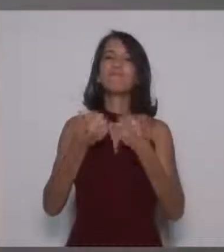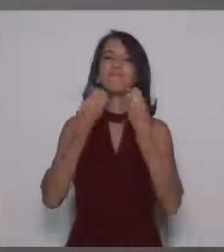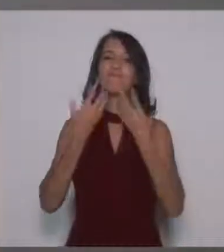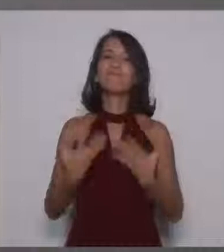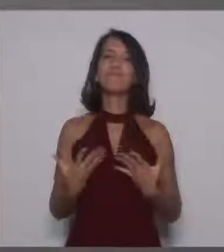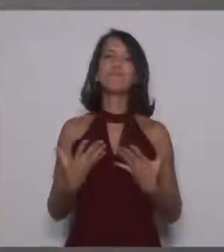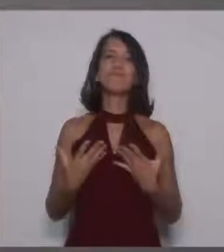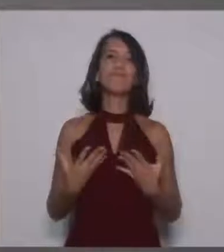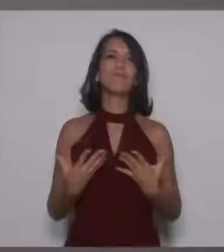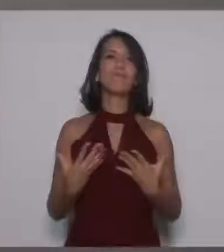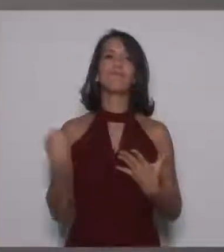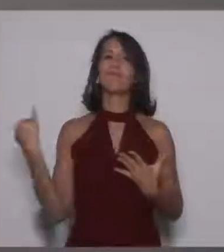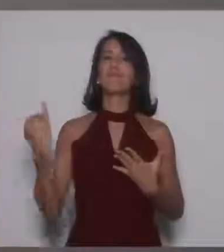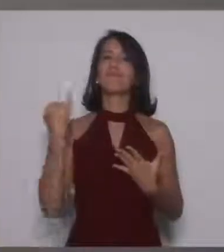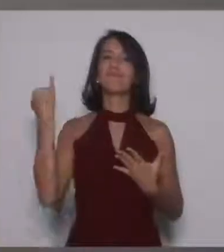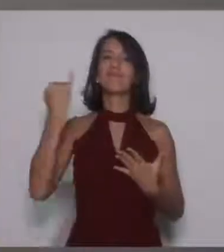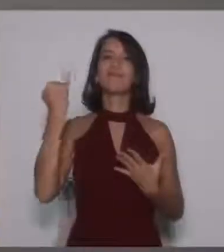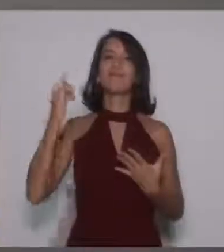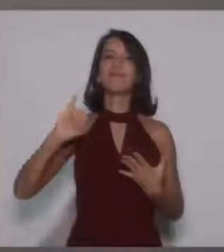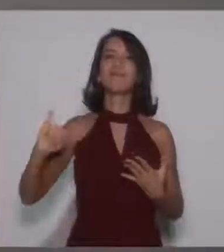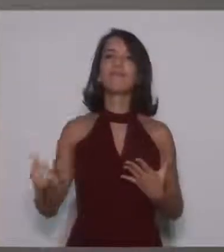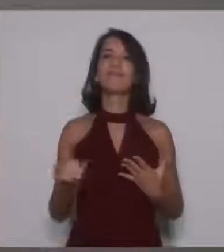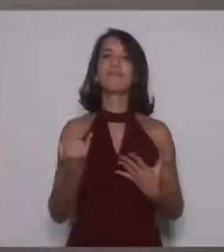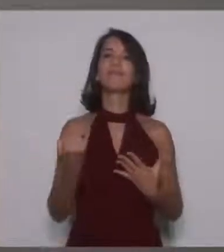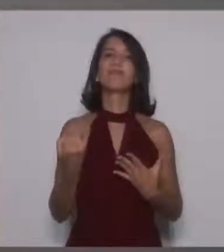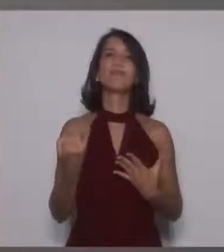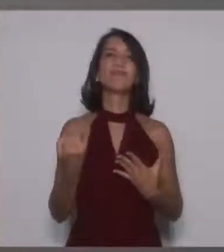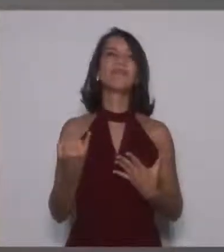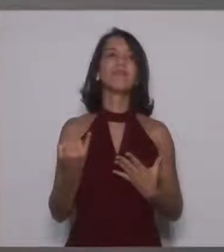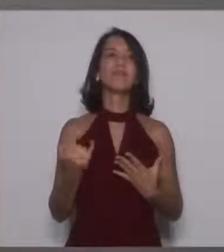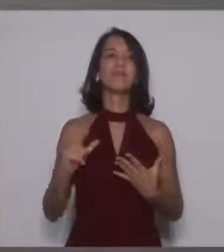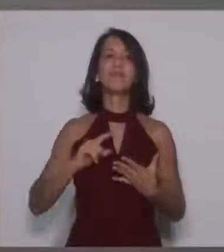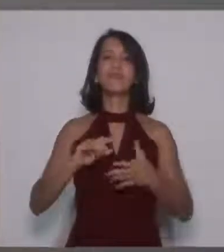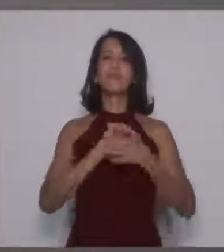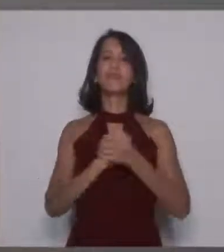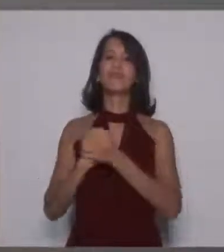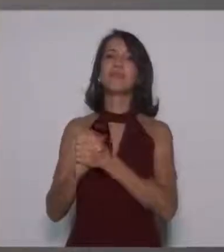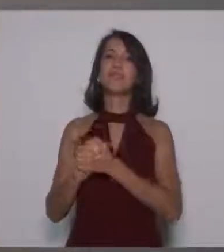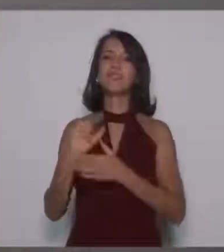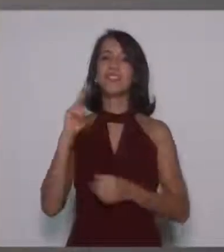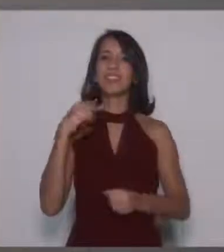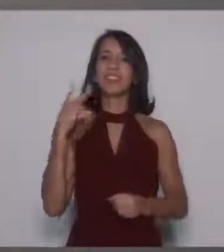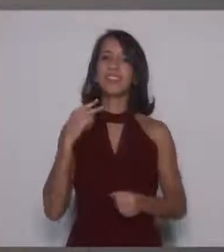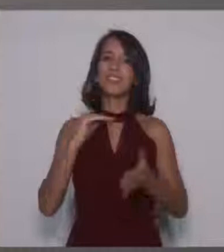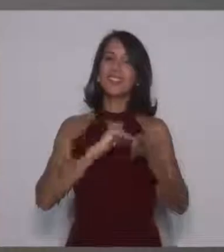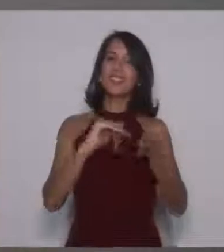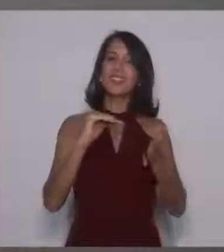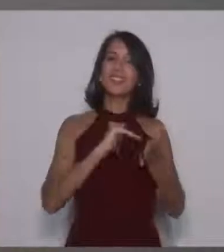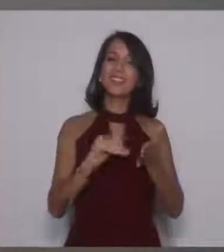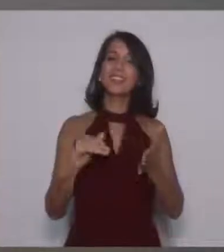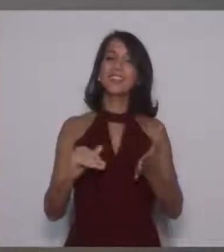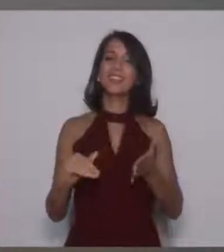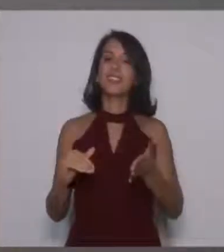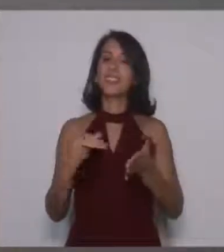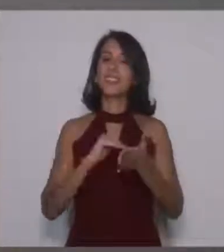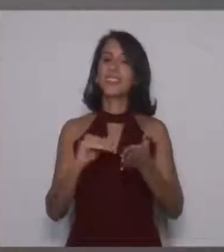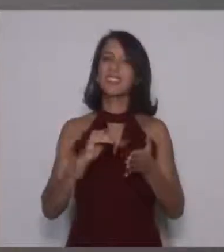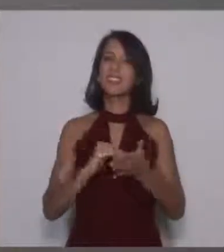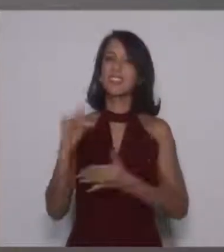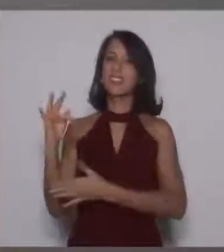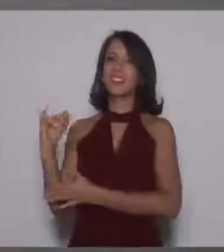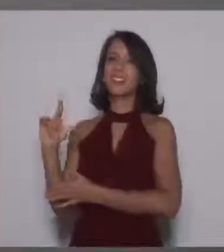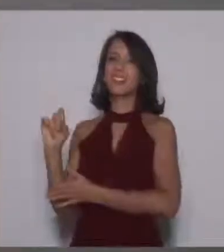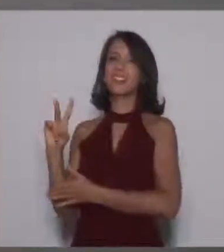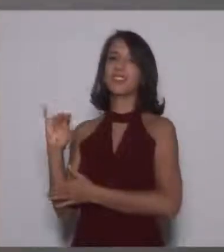De grande aproveitamento. Também parabenizar o secretário Flávio, que também